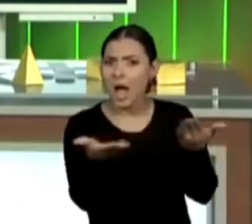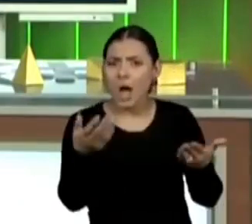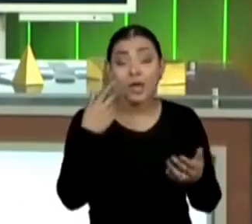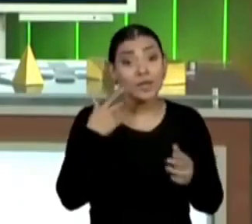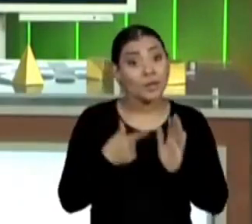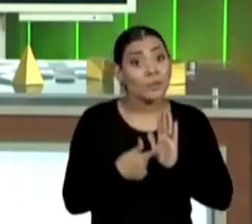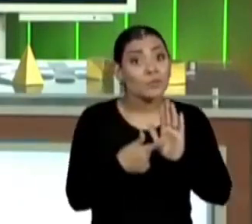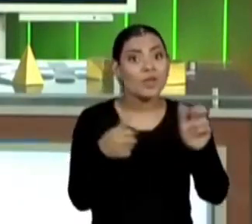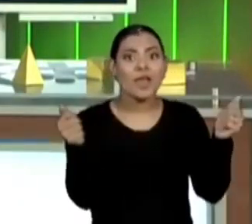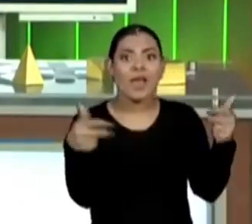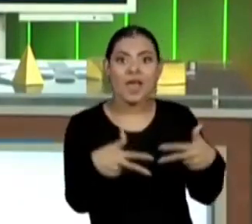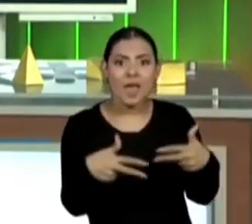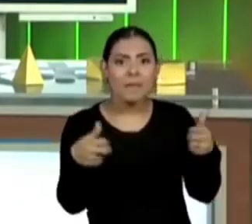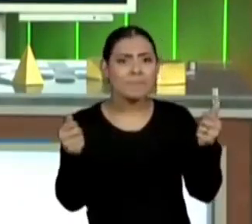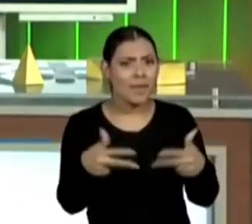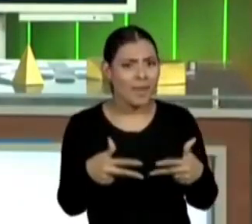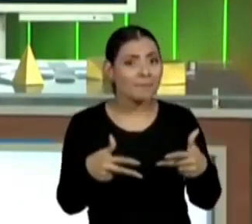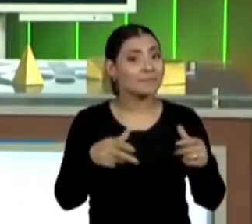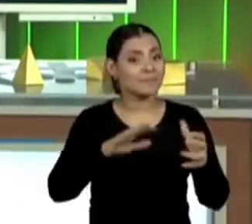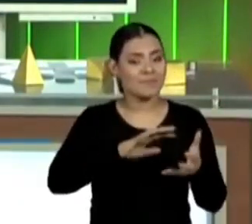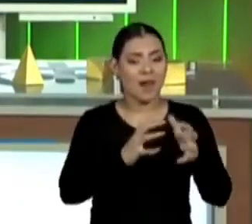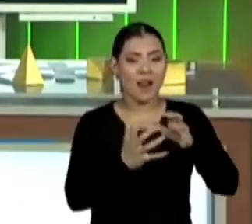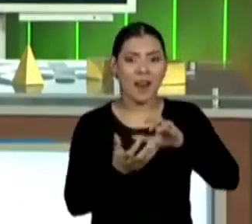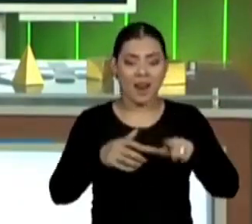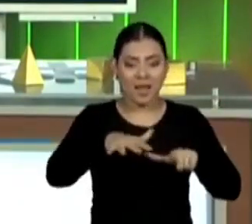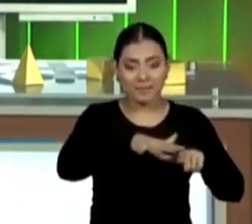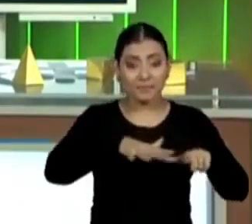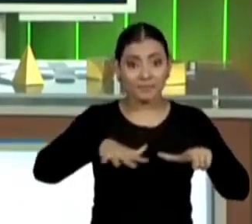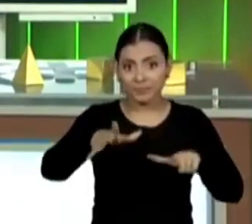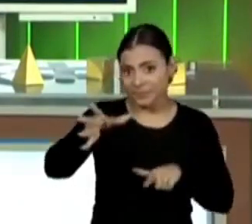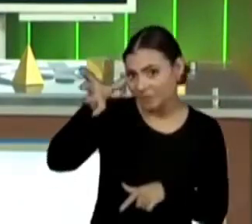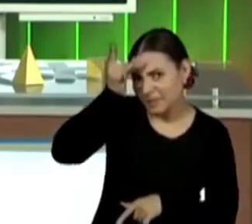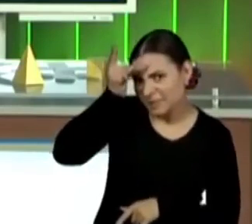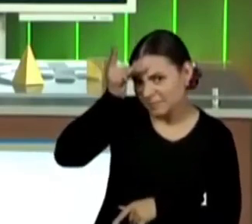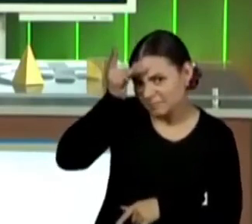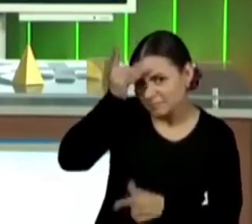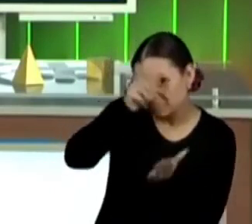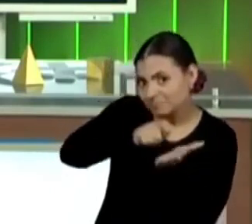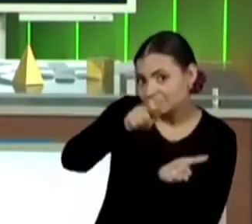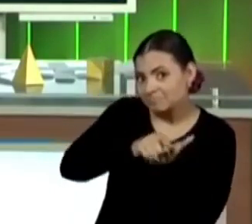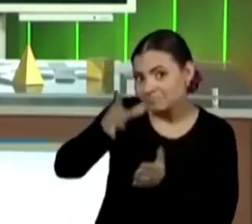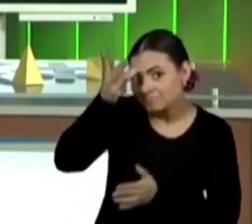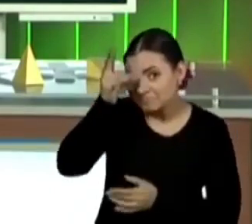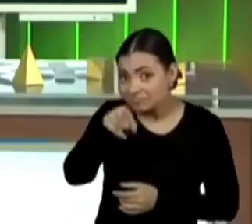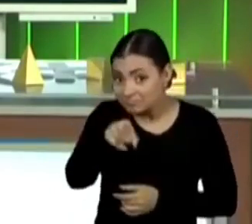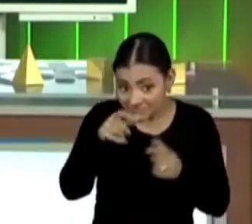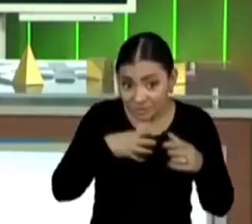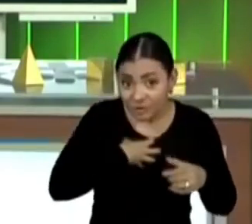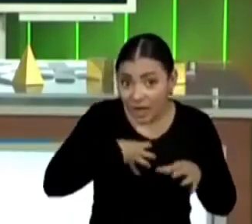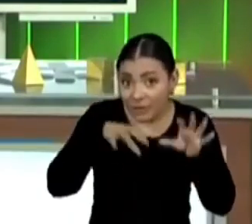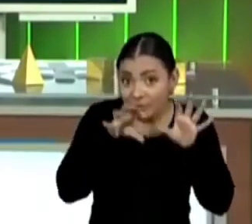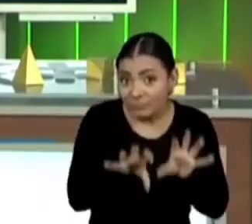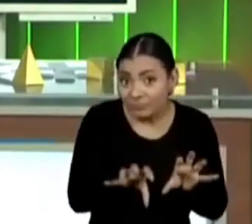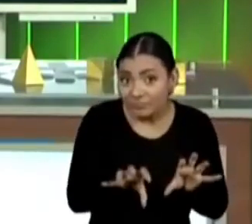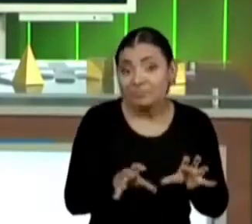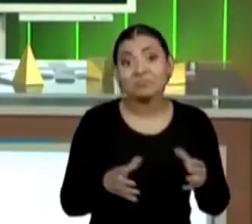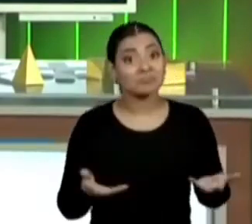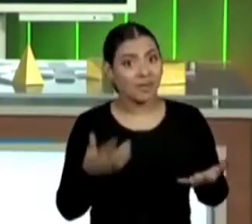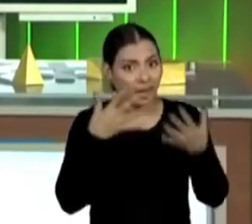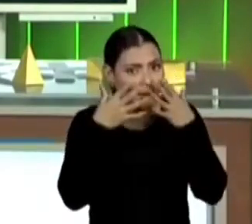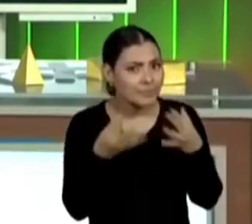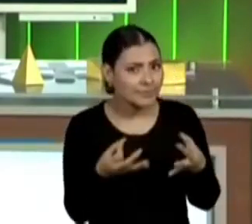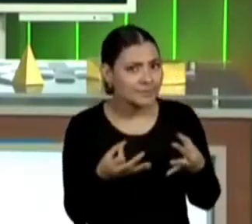trouxe um rap da planificação para vocês. Anotem e confiram comigo se é assim que se faz. Atenção.